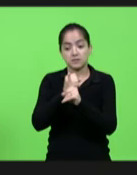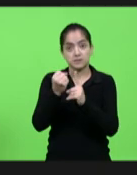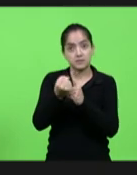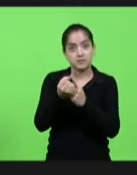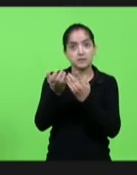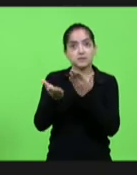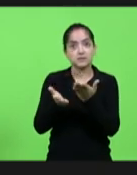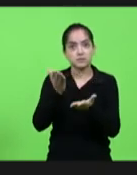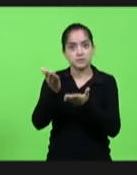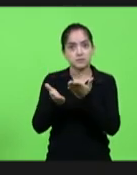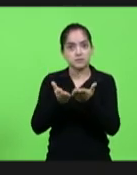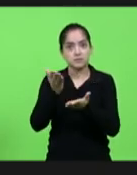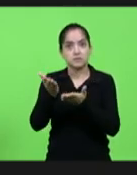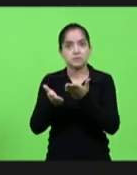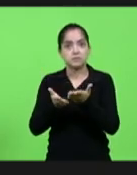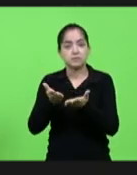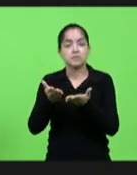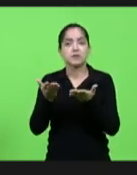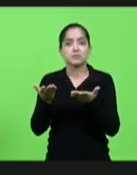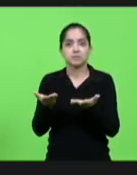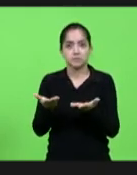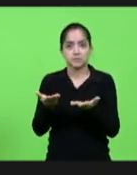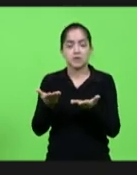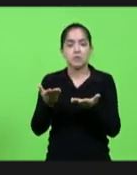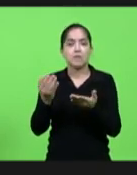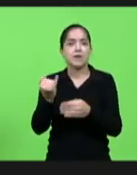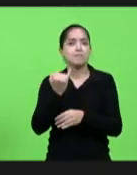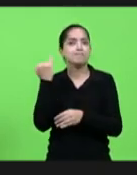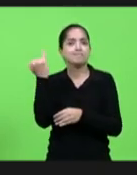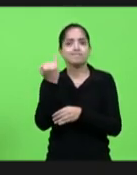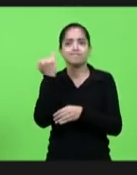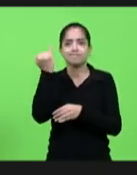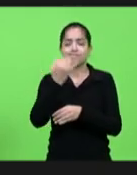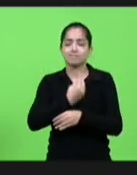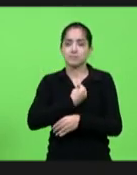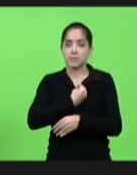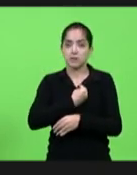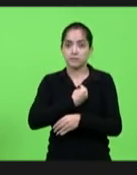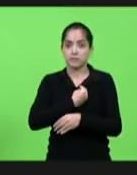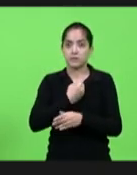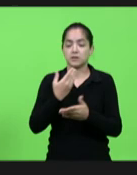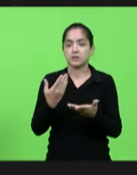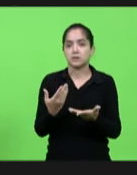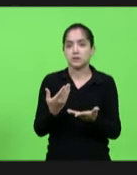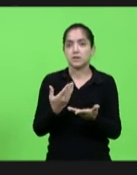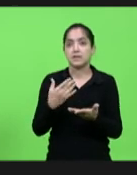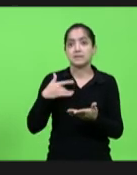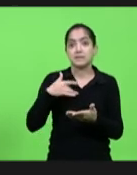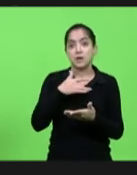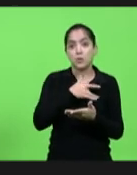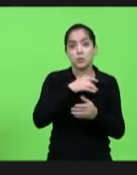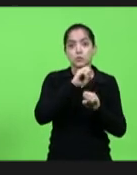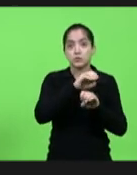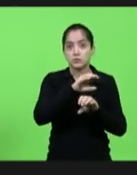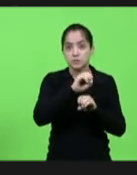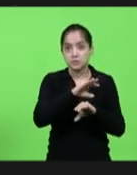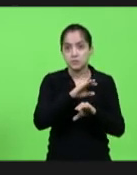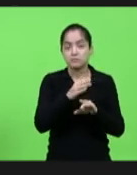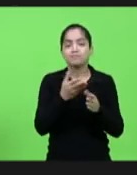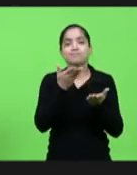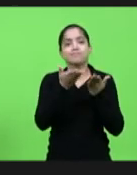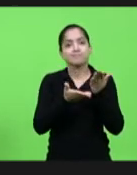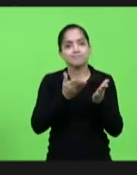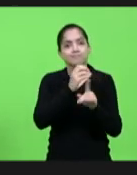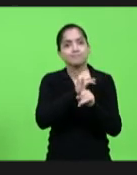certeza é um tripé fundamental na vida das pessoas saúde educação e assistência